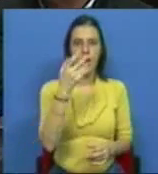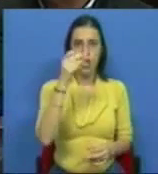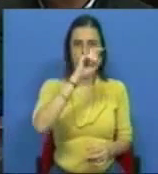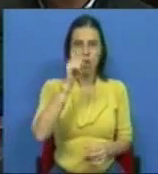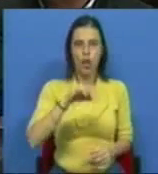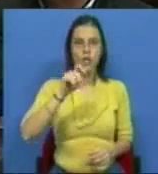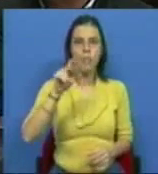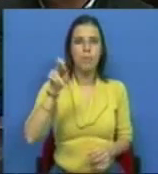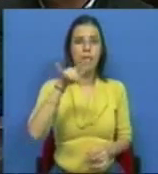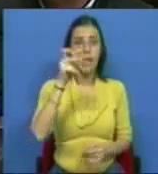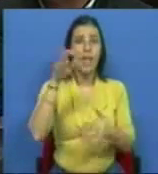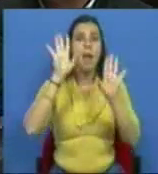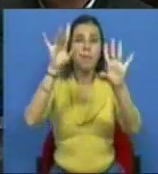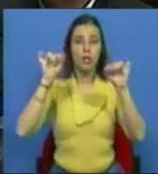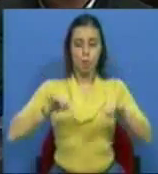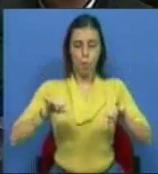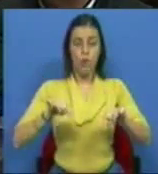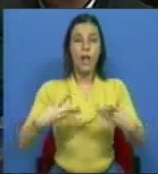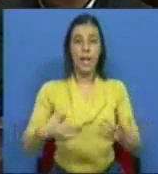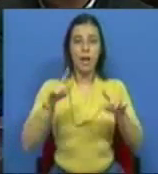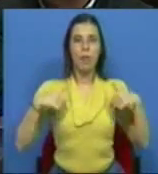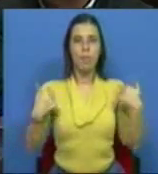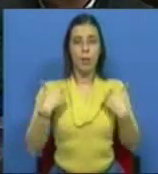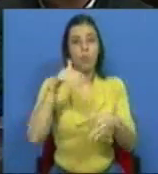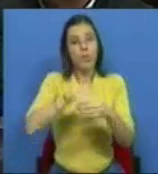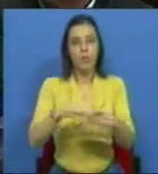Pereira, mas hoje aqui são eles que vão ter o voto. Obrigado. Obrigado. Obrigado.